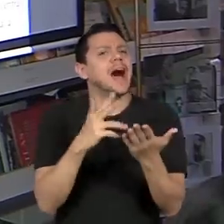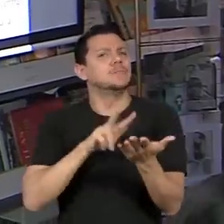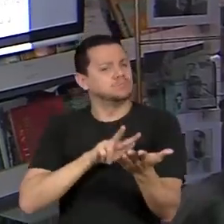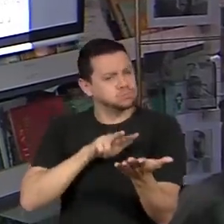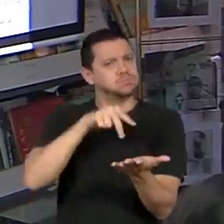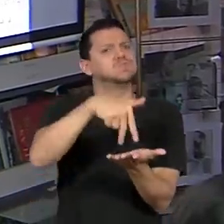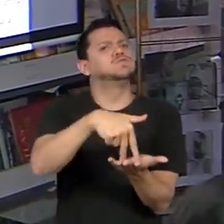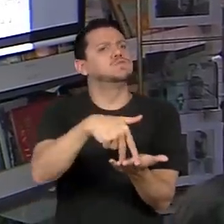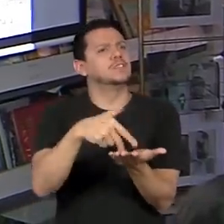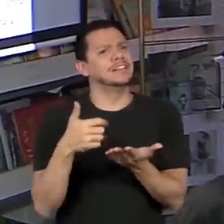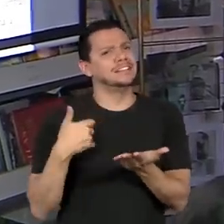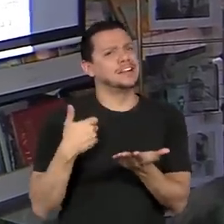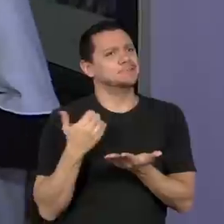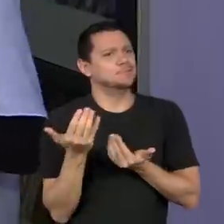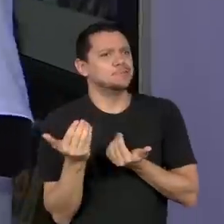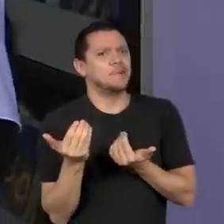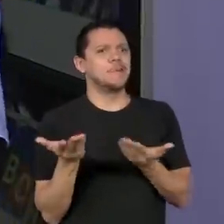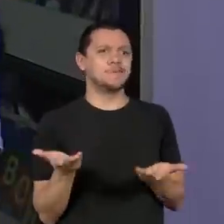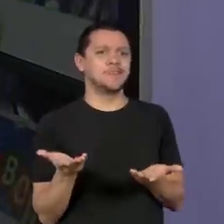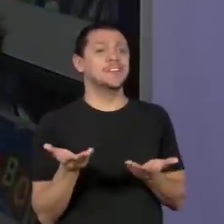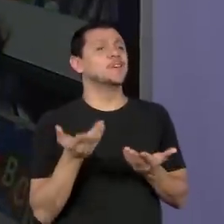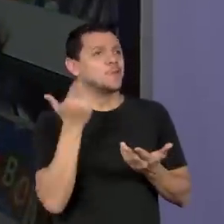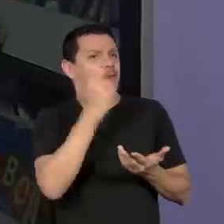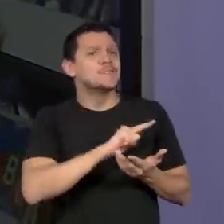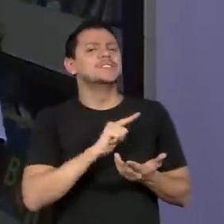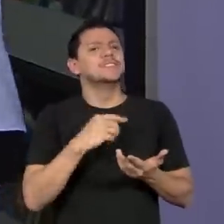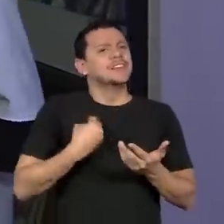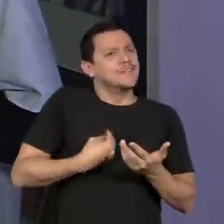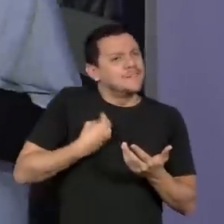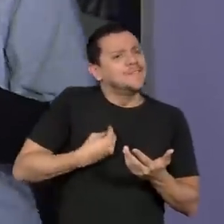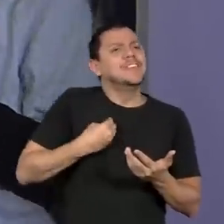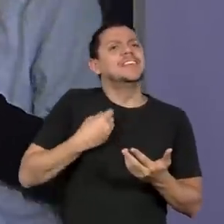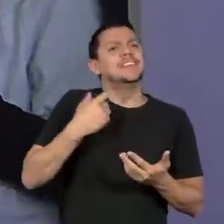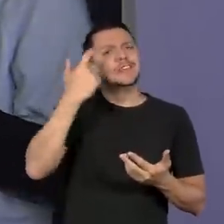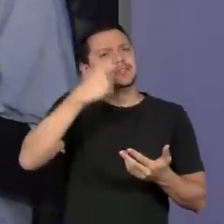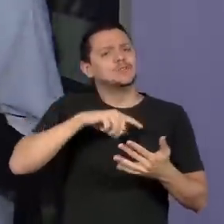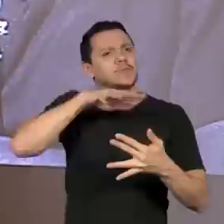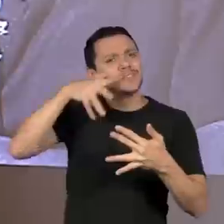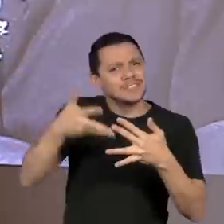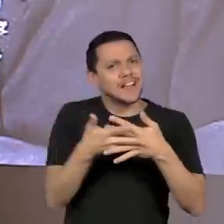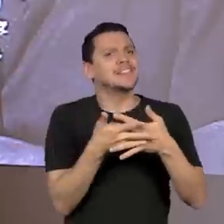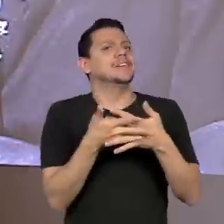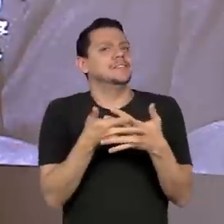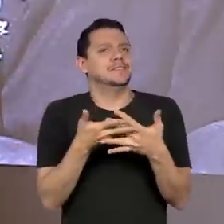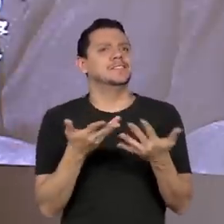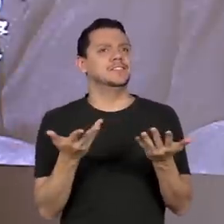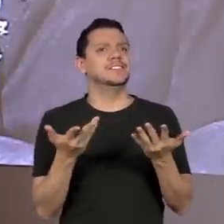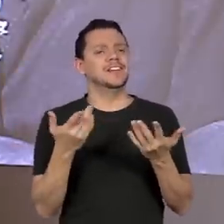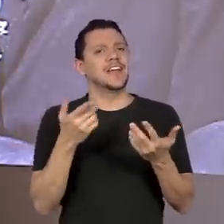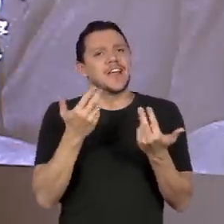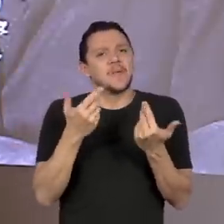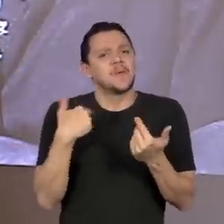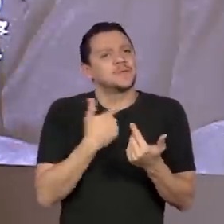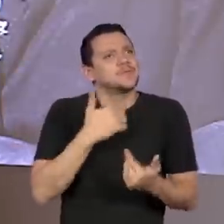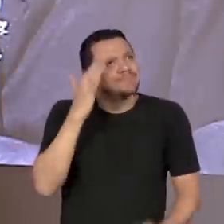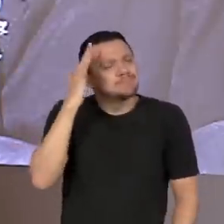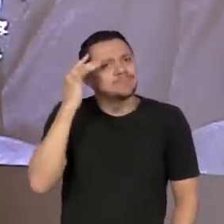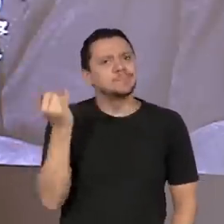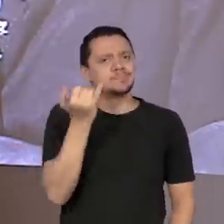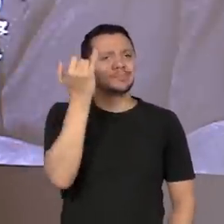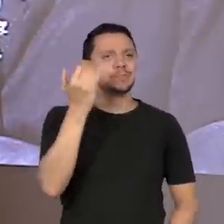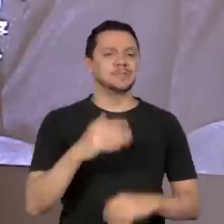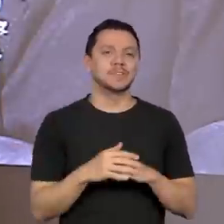eles levem isso para a vivência, para a cidadania, para a realidade deles. Que é o que a gente pensa. Acho bem importante, porque ensina